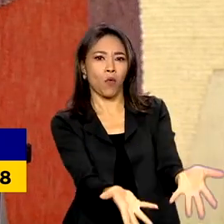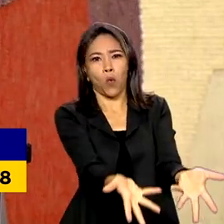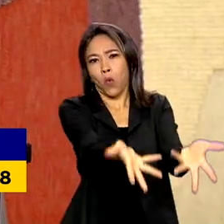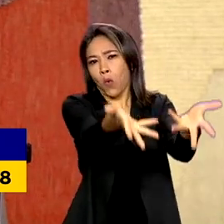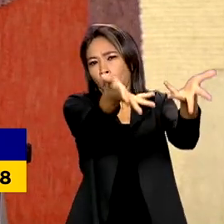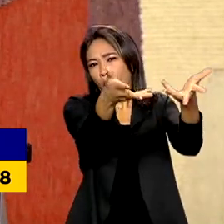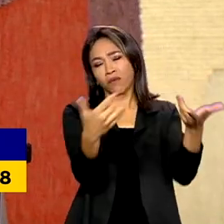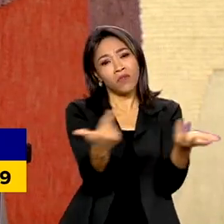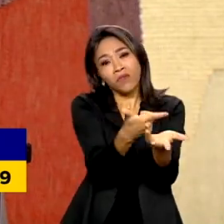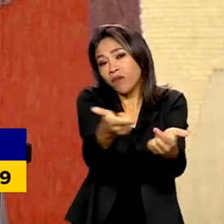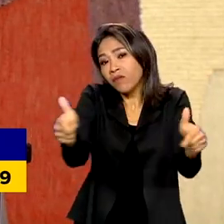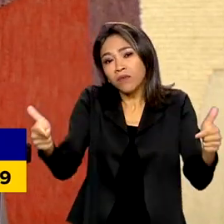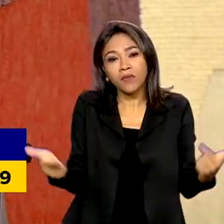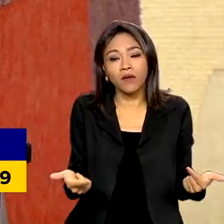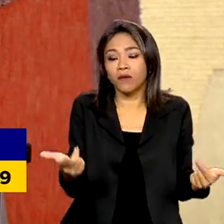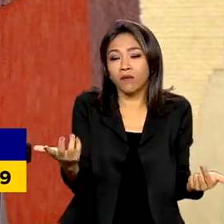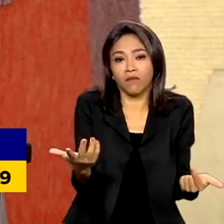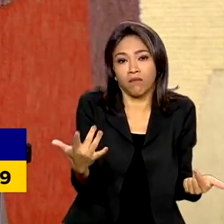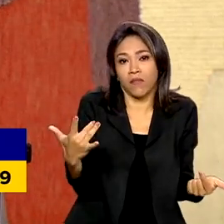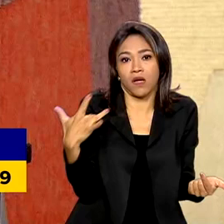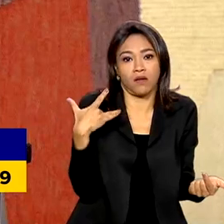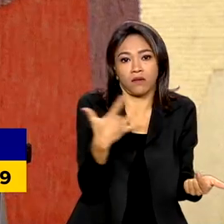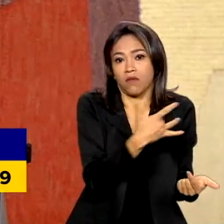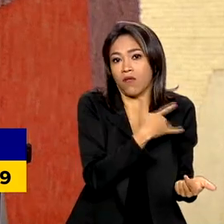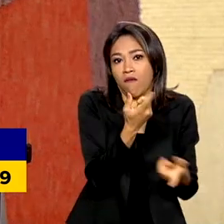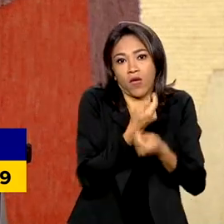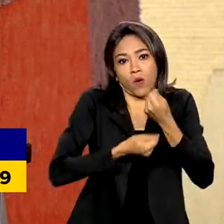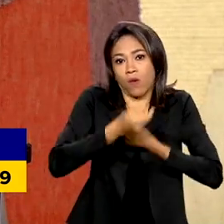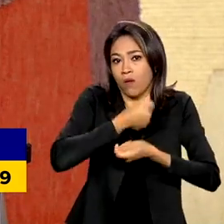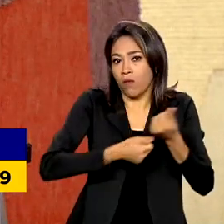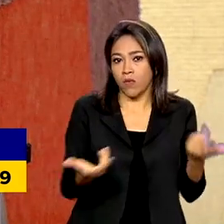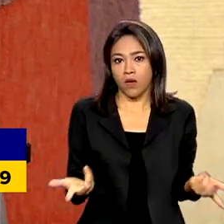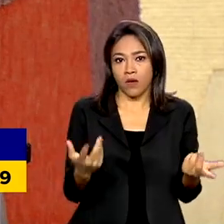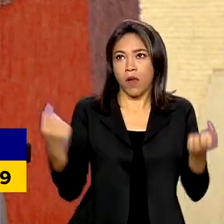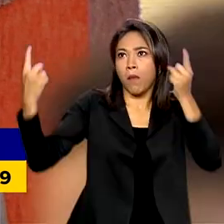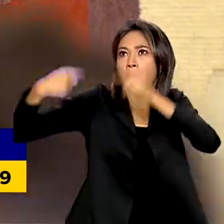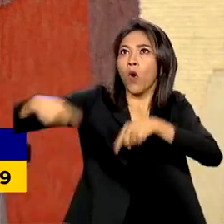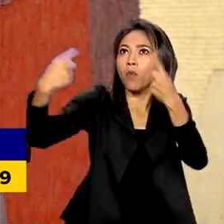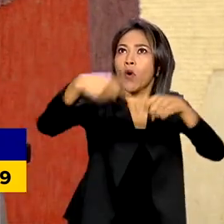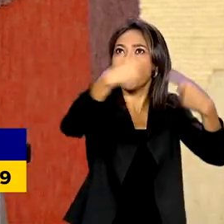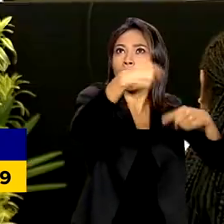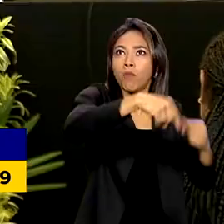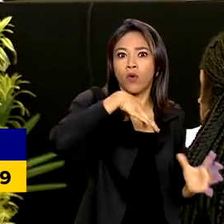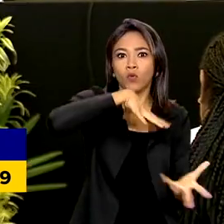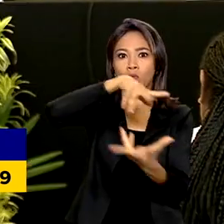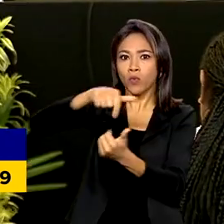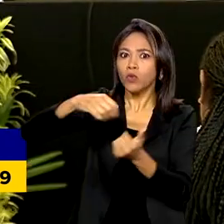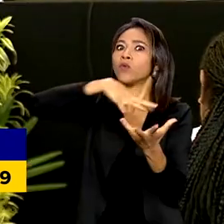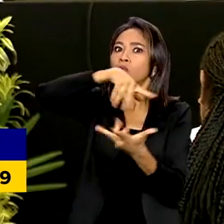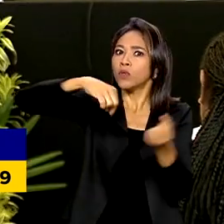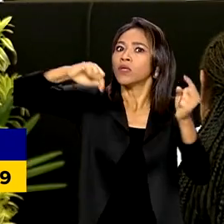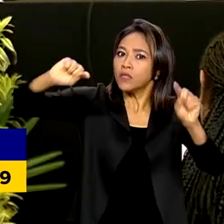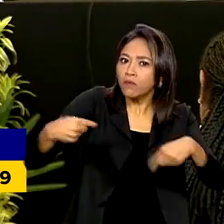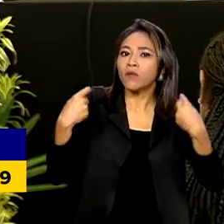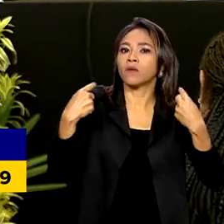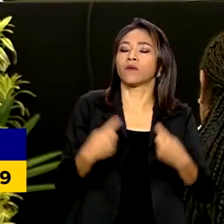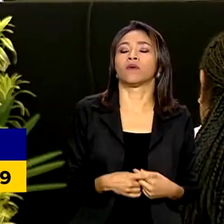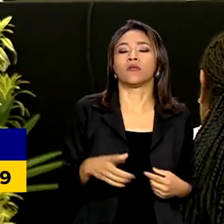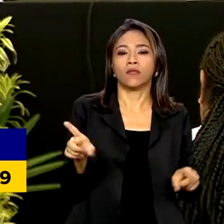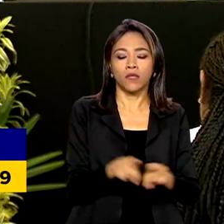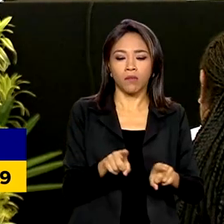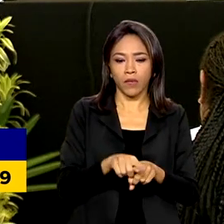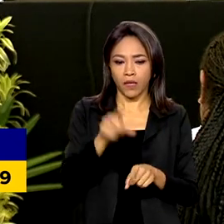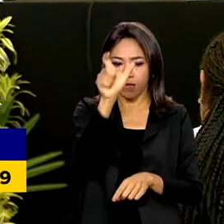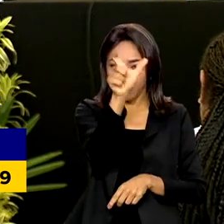economia saudável em condições de competir num mundo cada vez mais desafiador. Também estiveram presentes